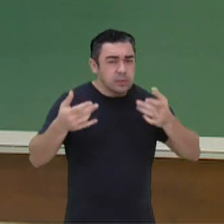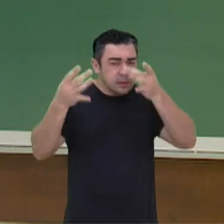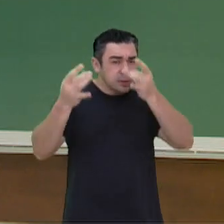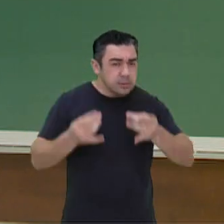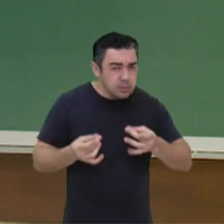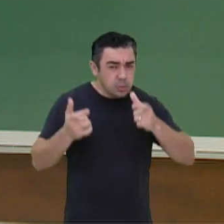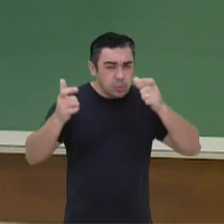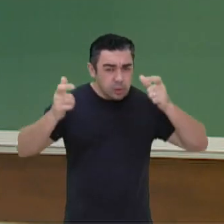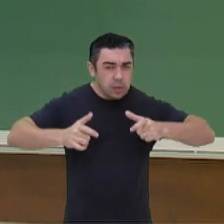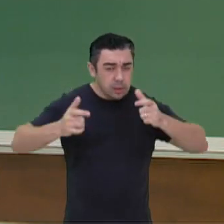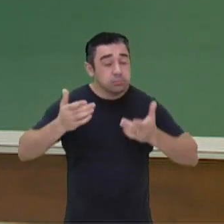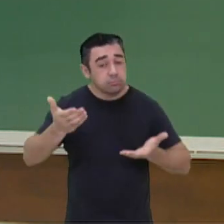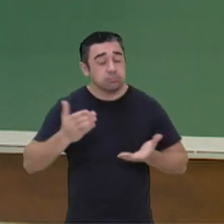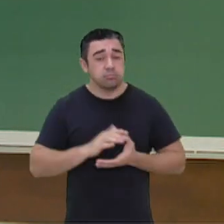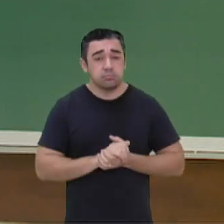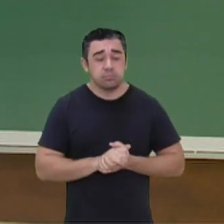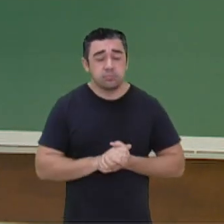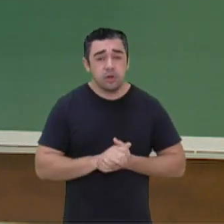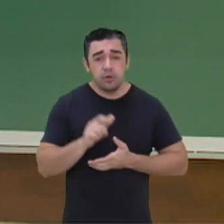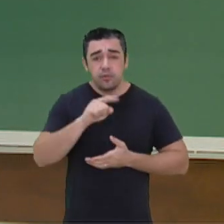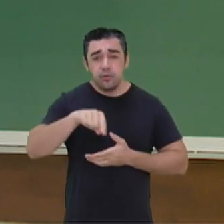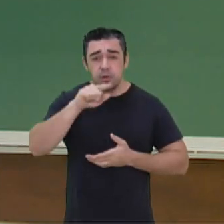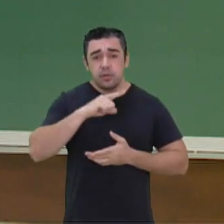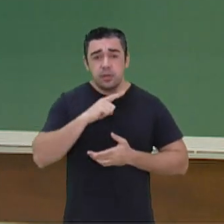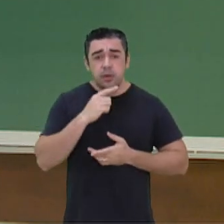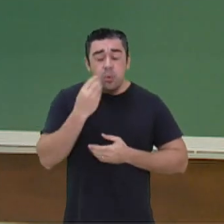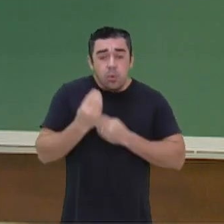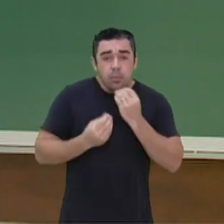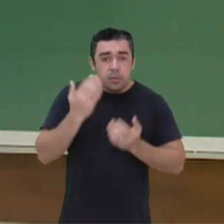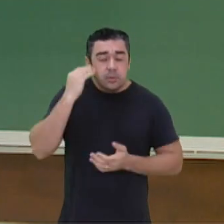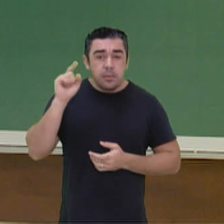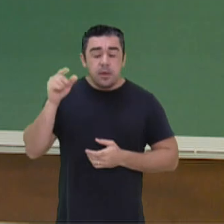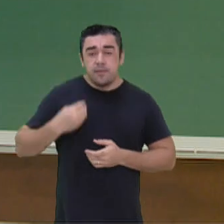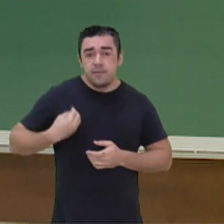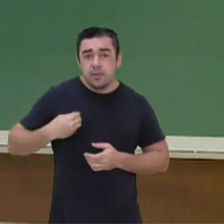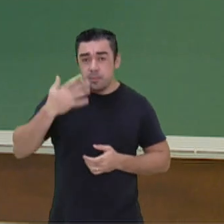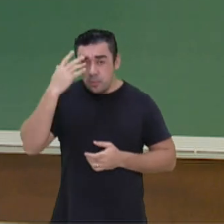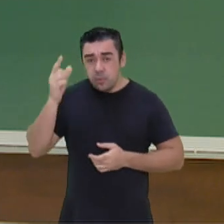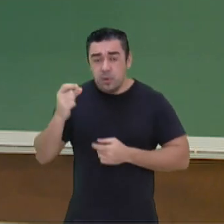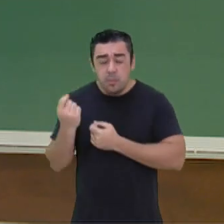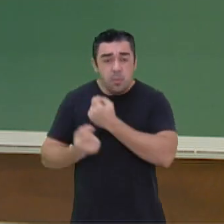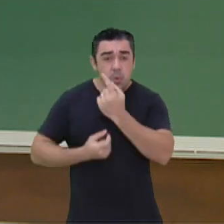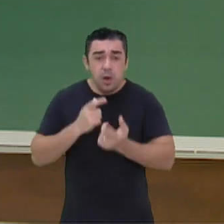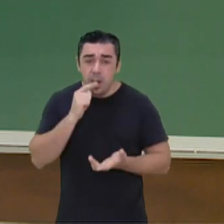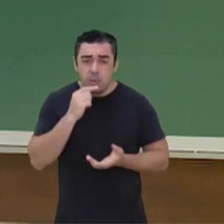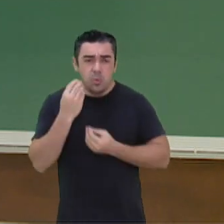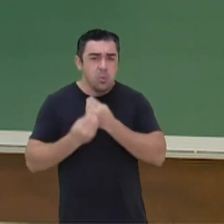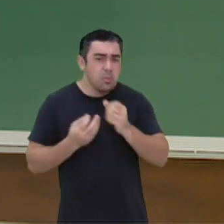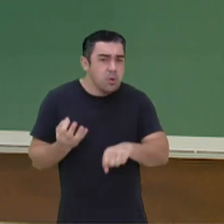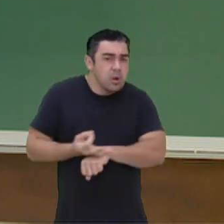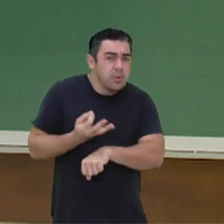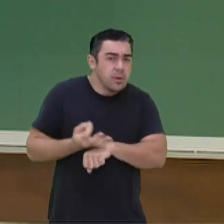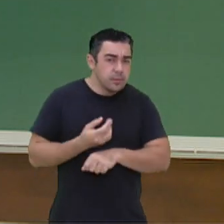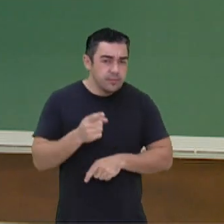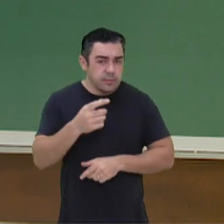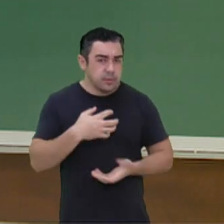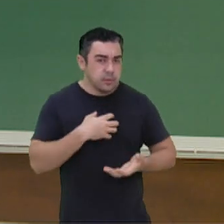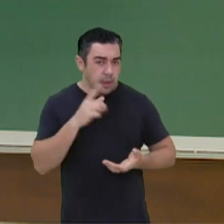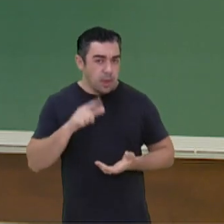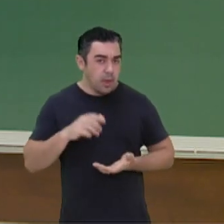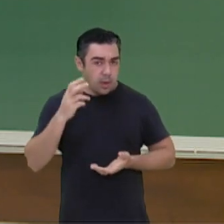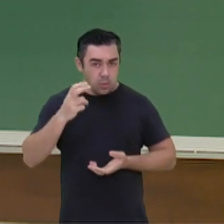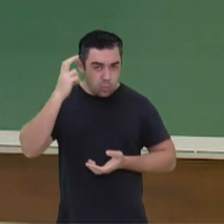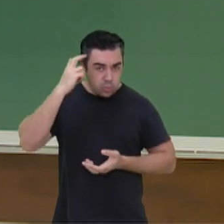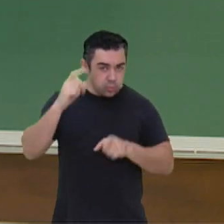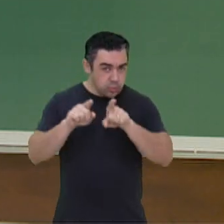lugares ali, né? Aqueles que têm pouca água, sofrimento árduo. Vamos lá. Ah, isso também é cultura.